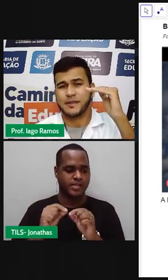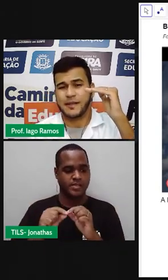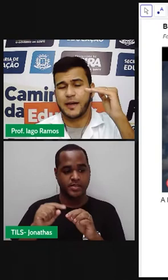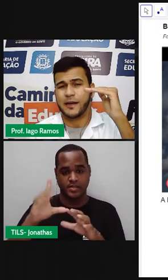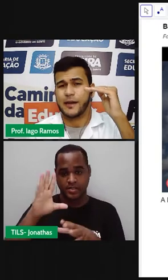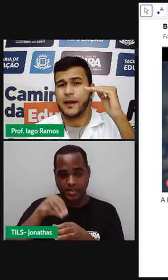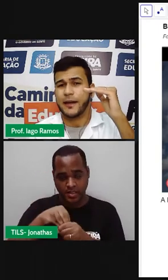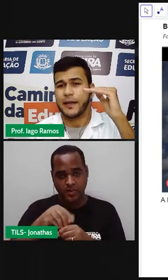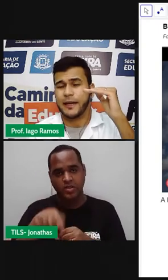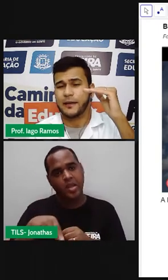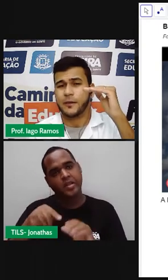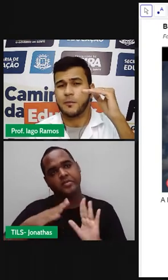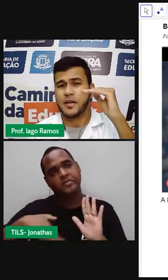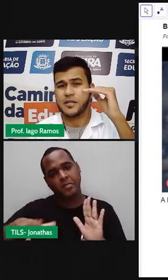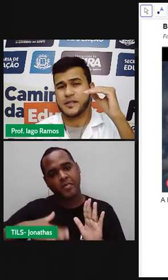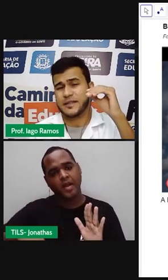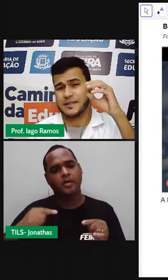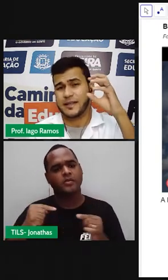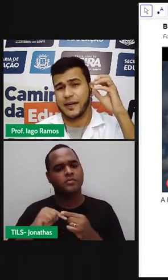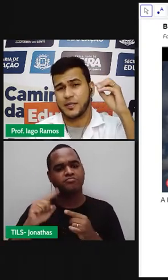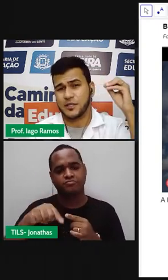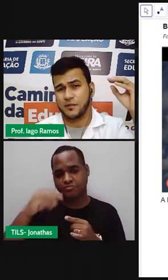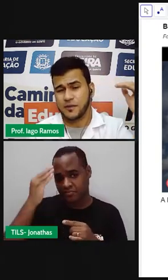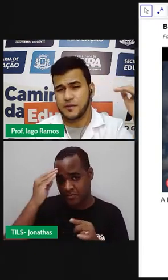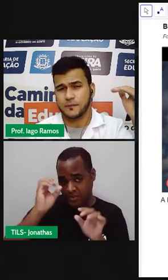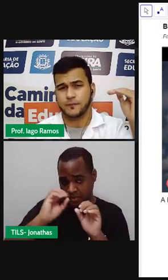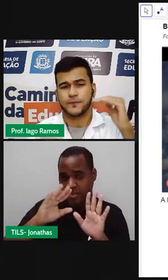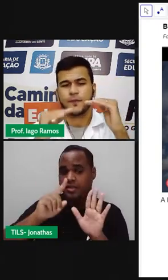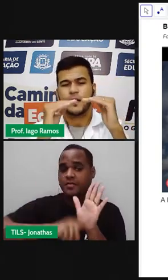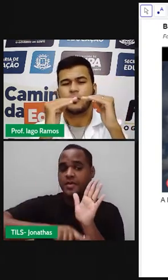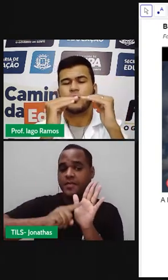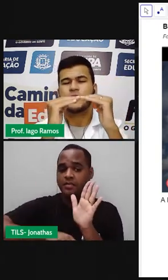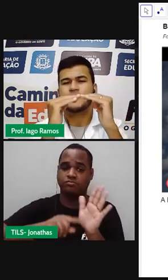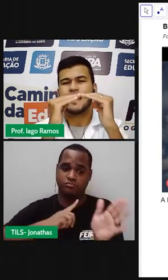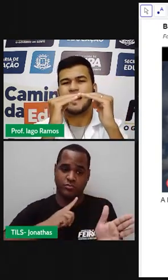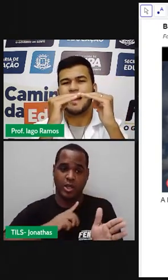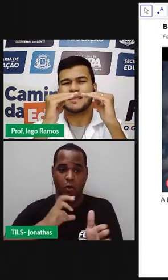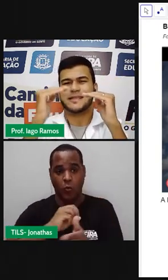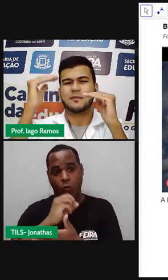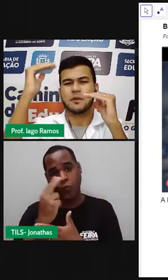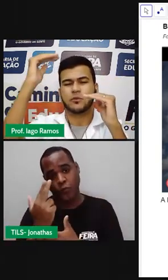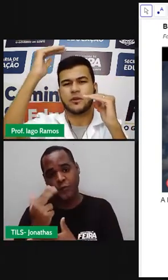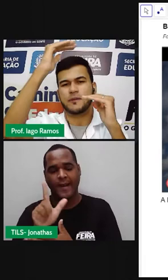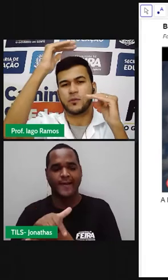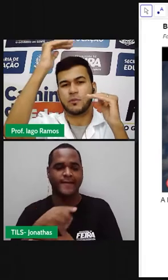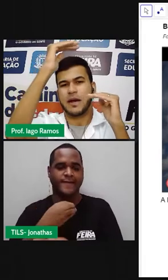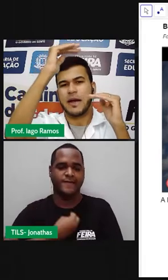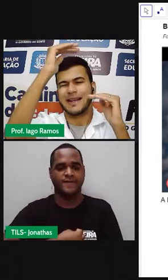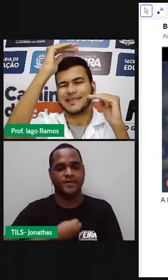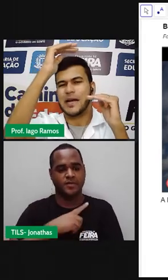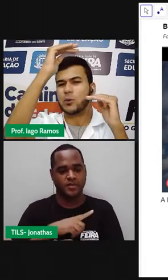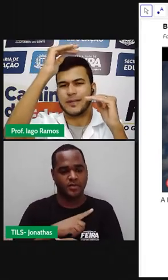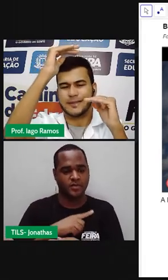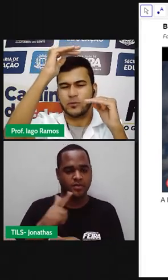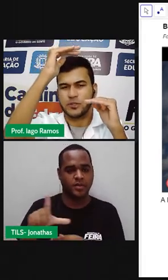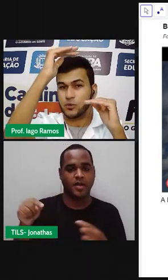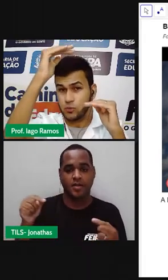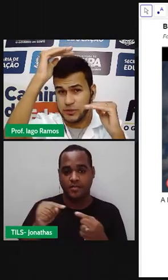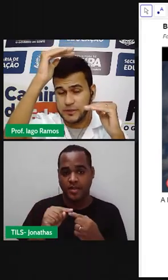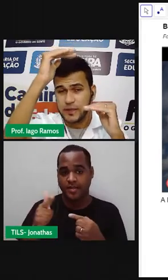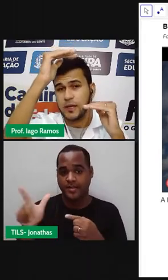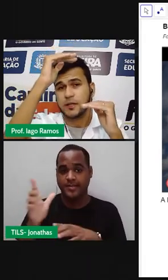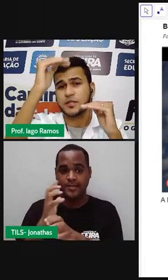pode pensar em medidas negativas. E o que está acima do nível do mar, as altas